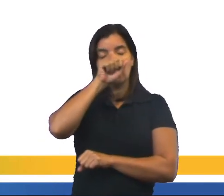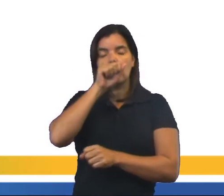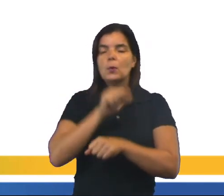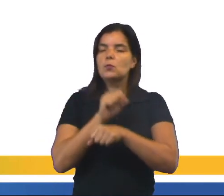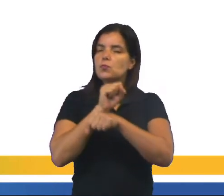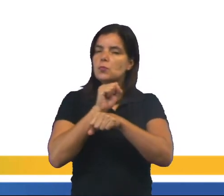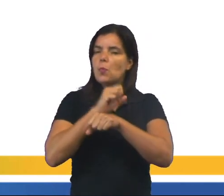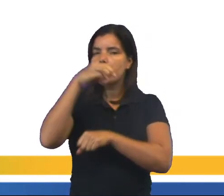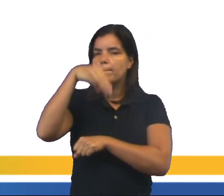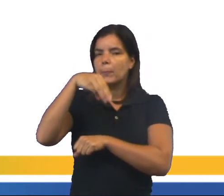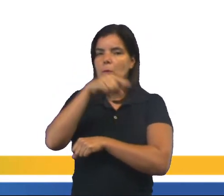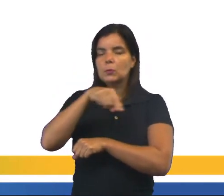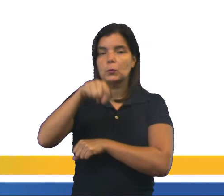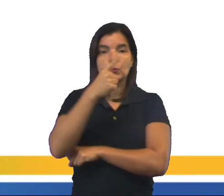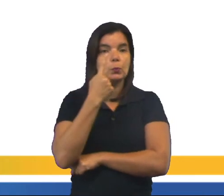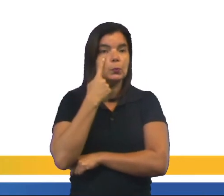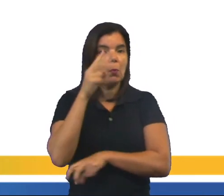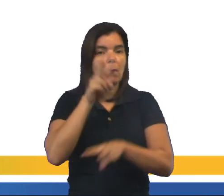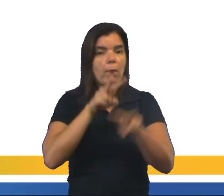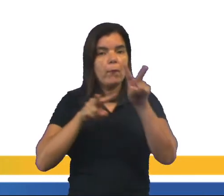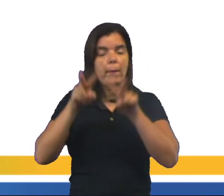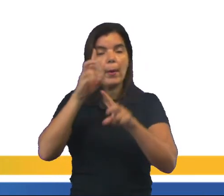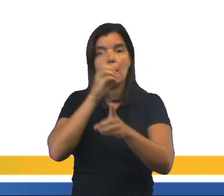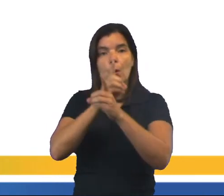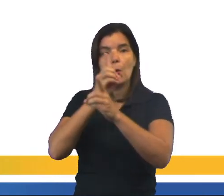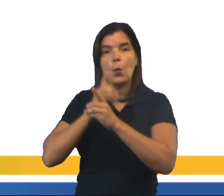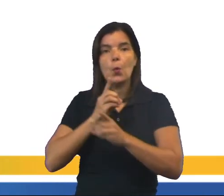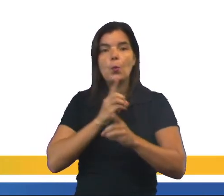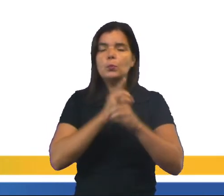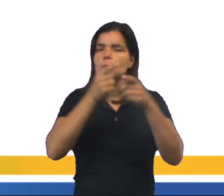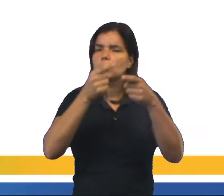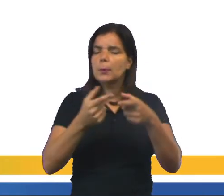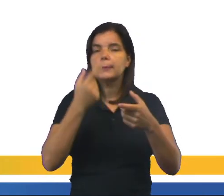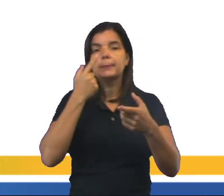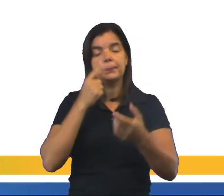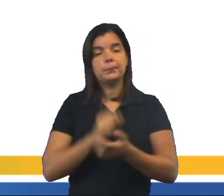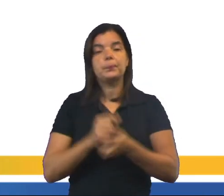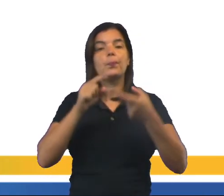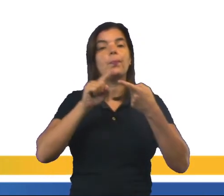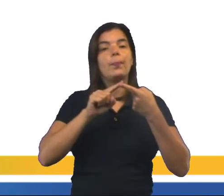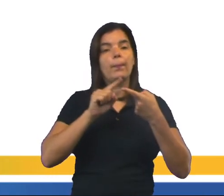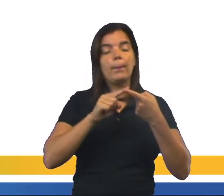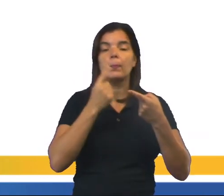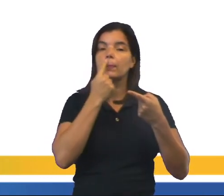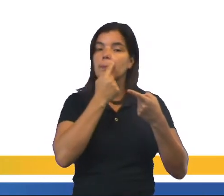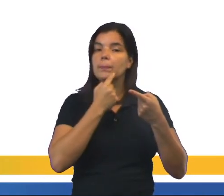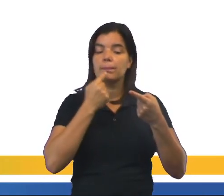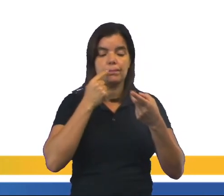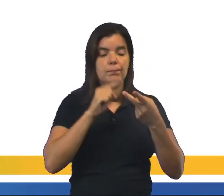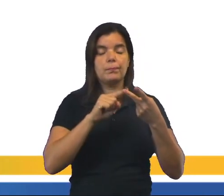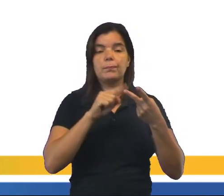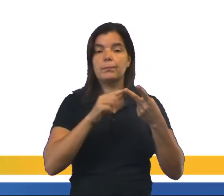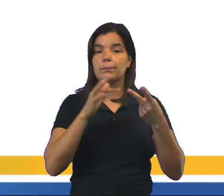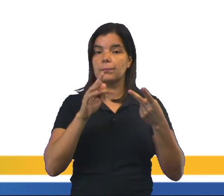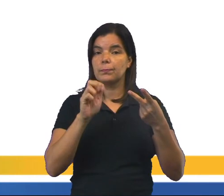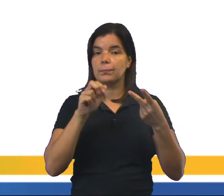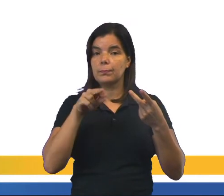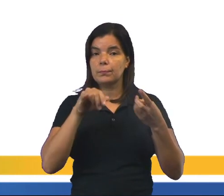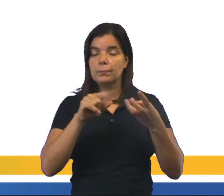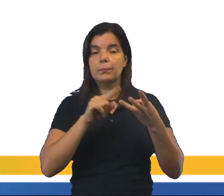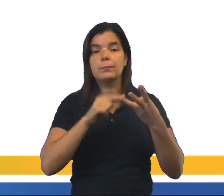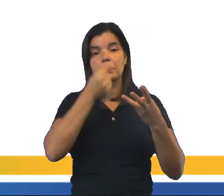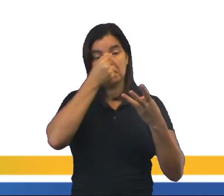aí alguns minutinhos para você olhar aí, para você identificar. Você vai encontrar onde está a boca, a faringe, a laringe,